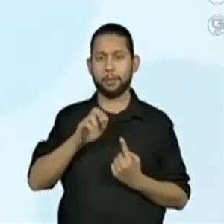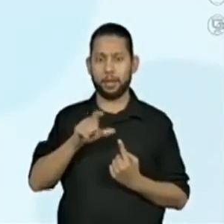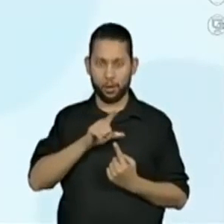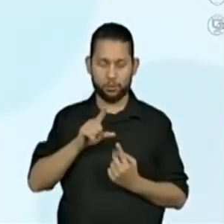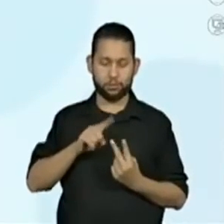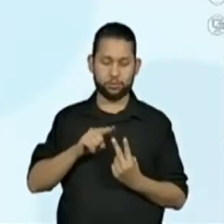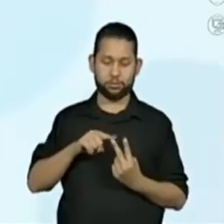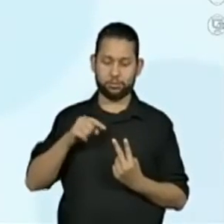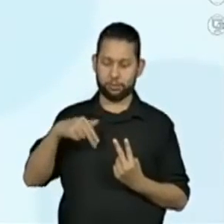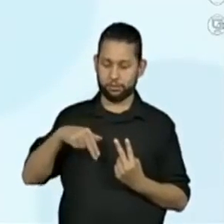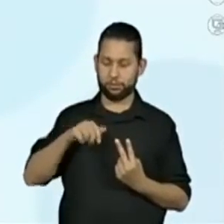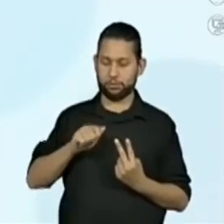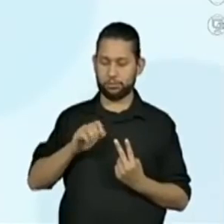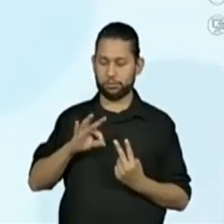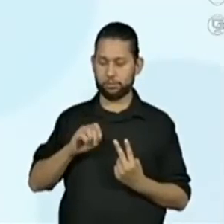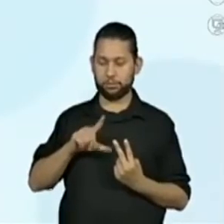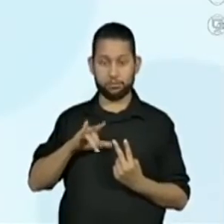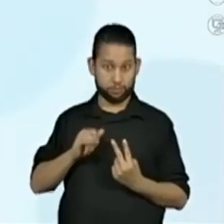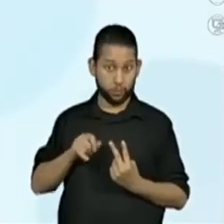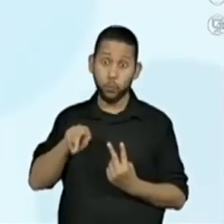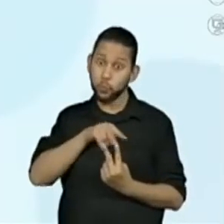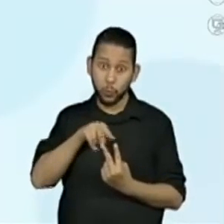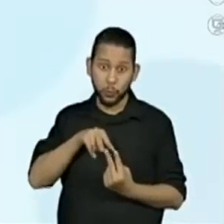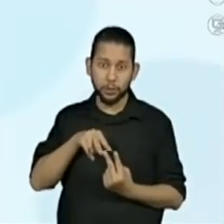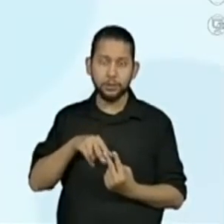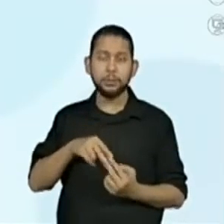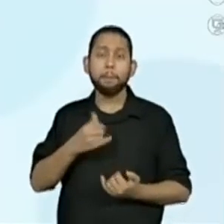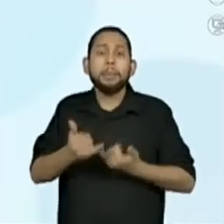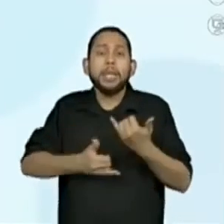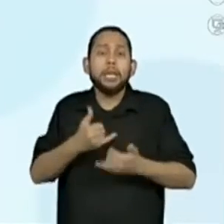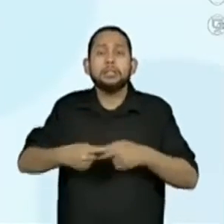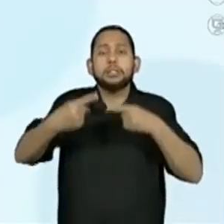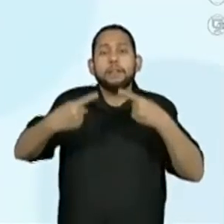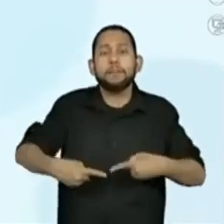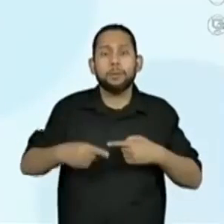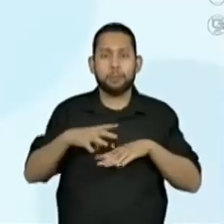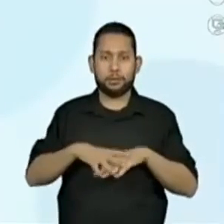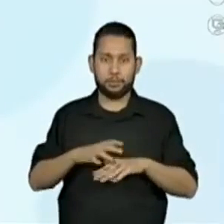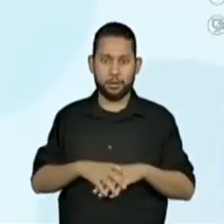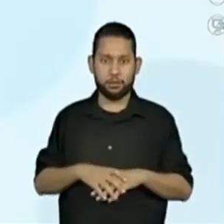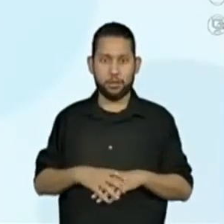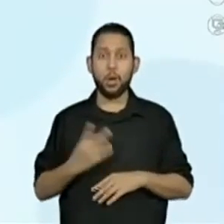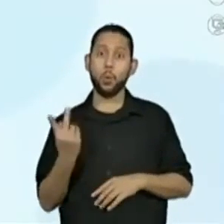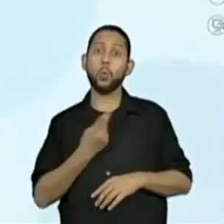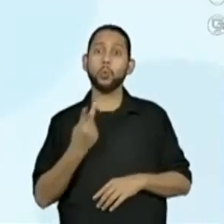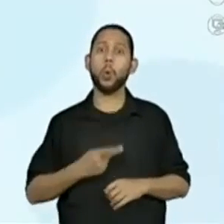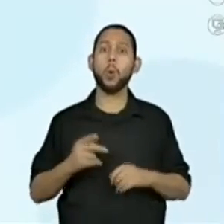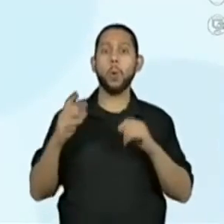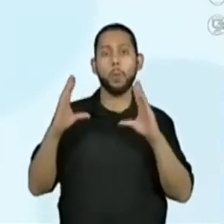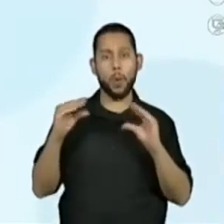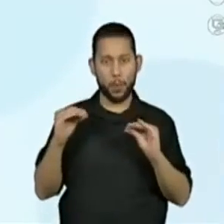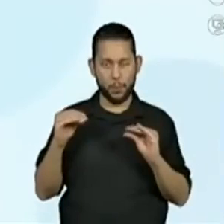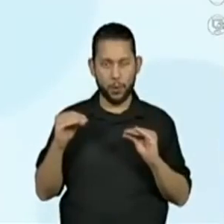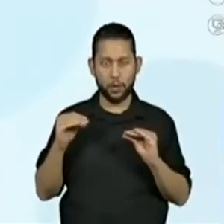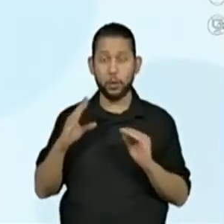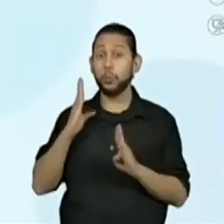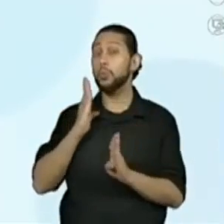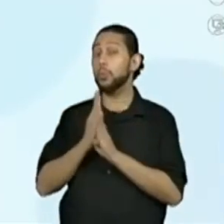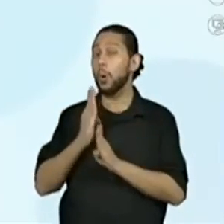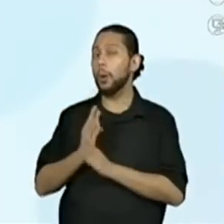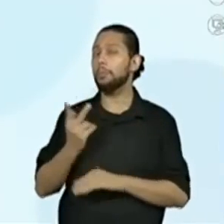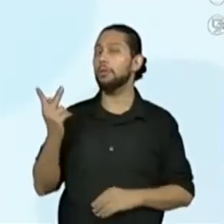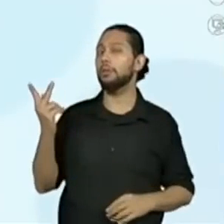brincando com desafios matemáticos. Leia o diálogo a seguir e encontre a idade